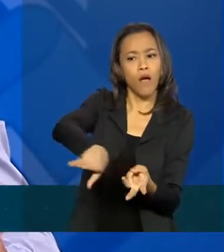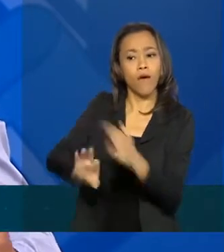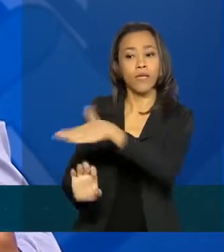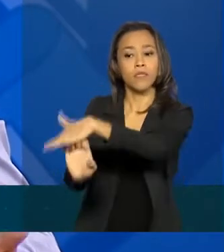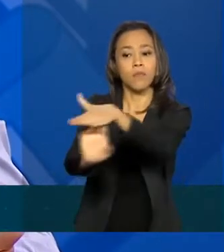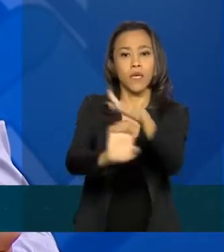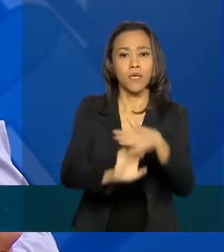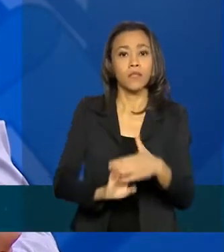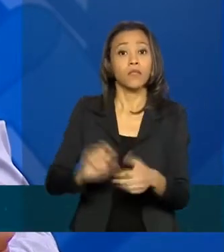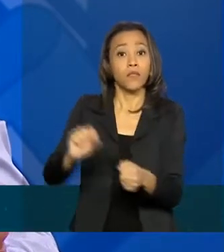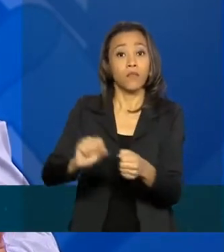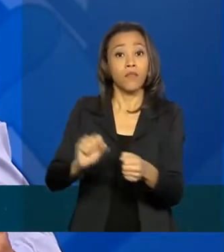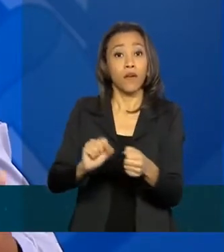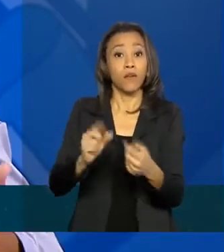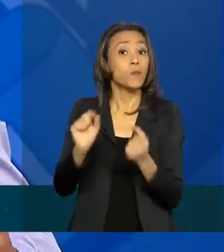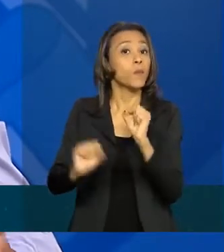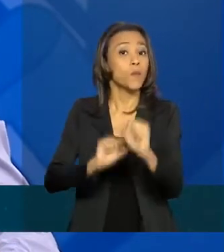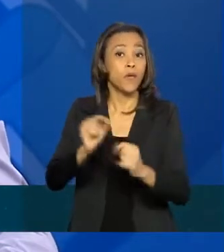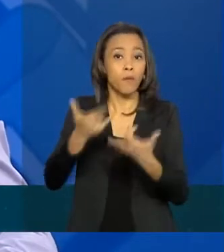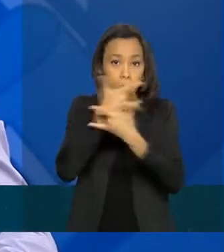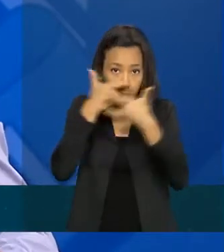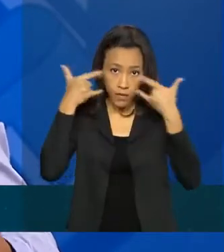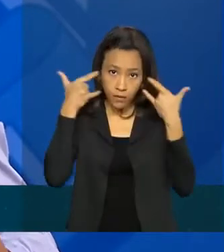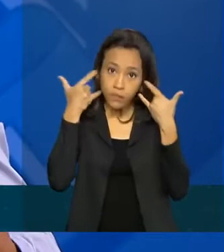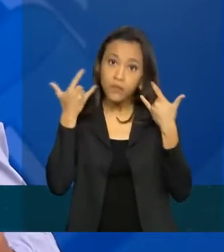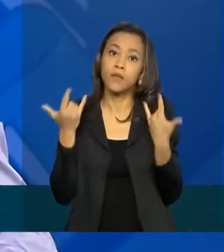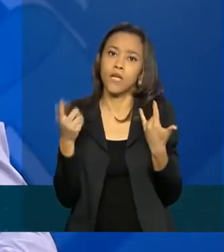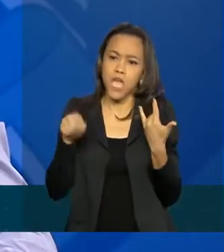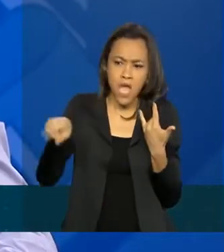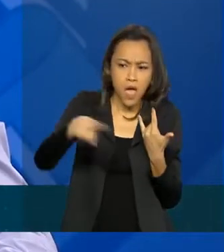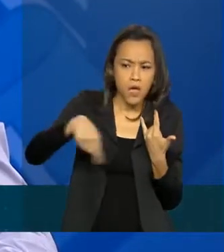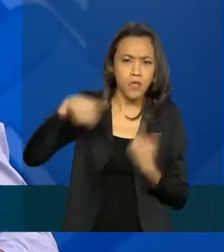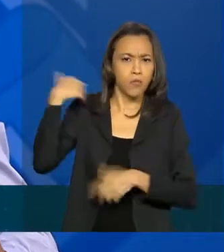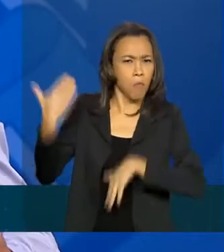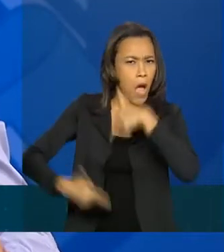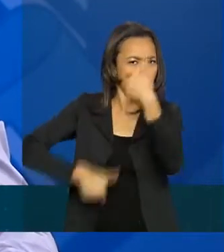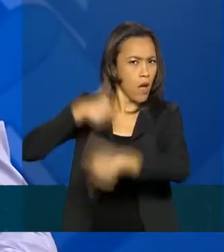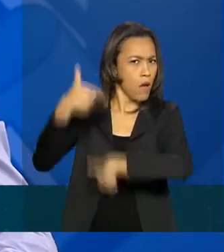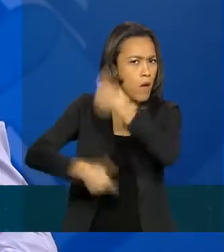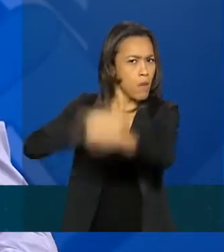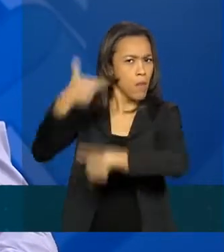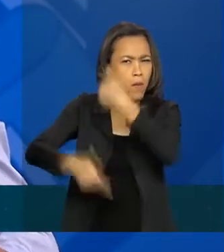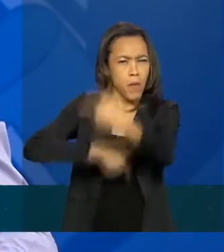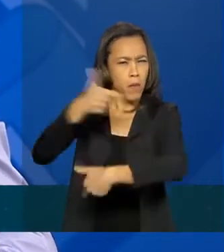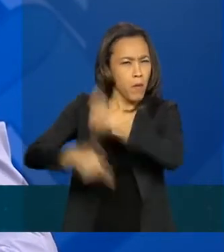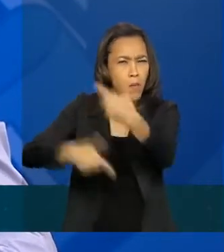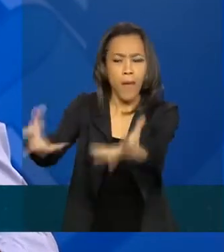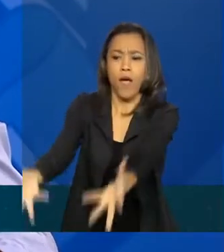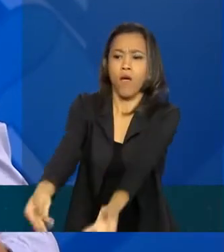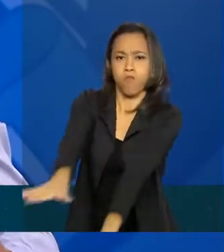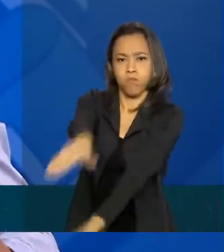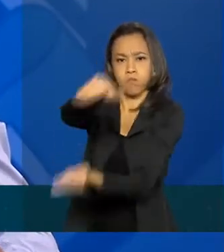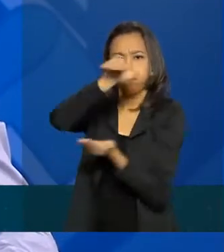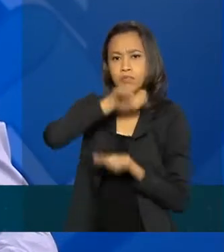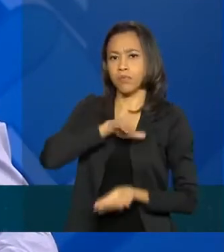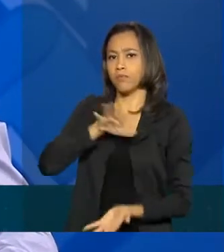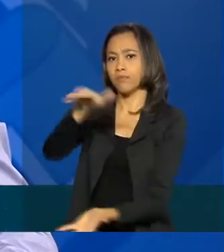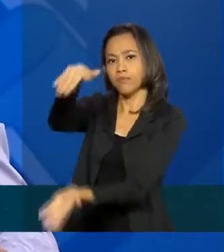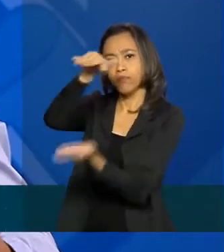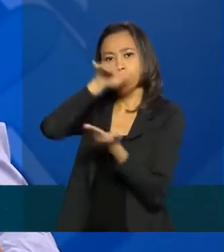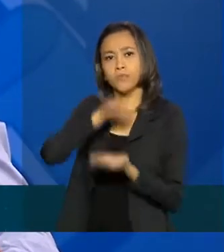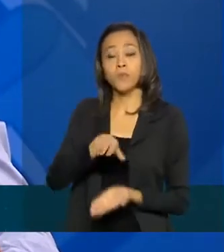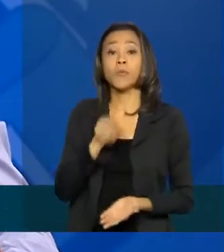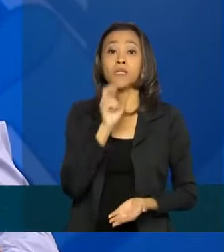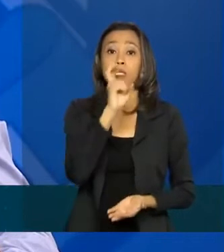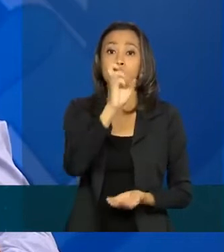máscaras N95, que estão trabalhando para entregar para o Ministério da Saúde em torno de 5 milhões de